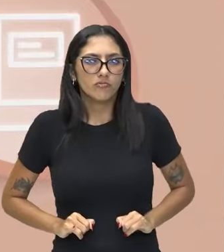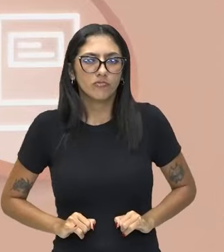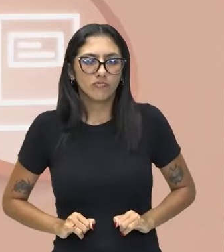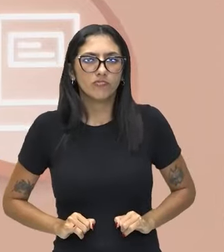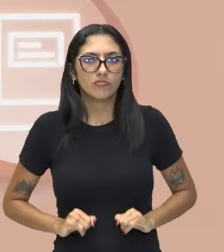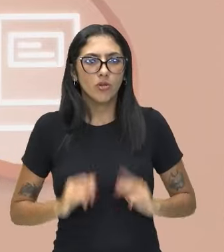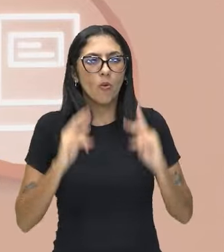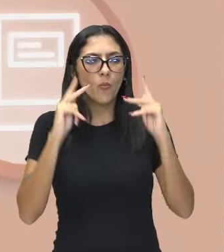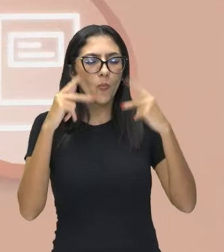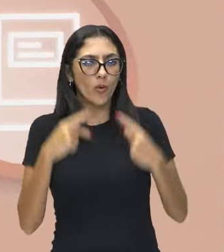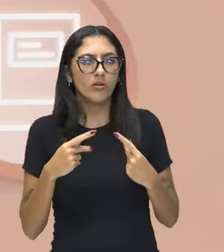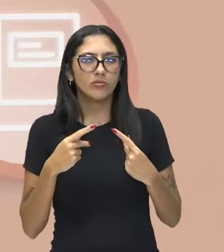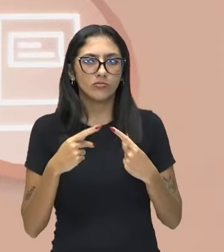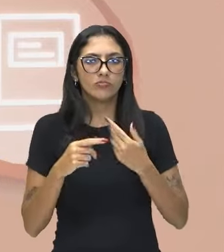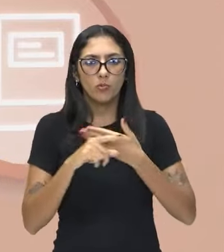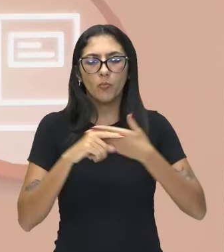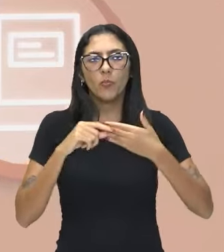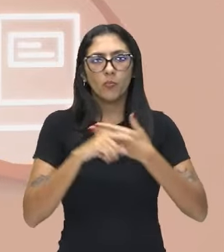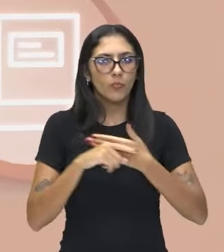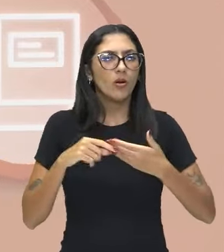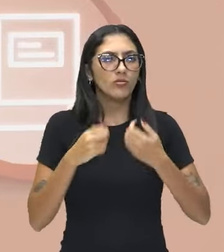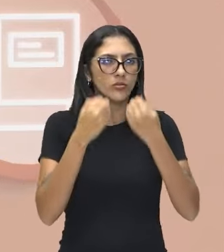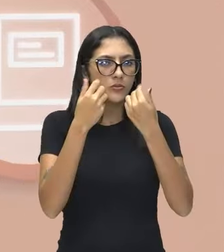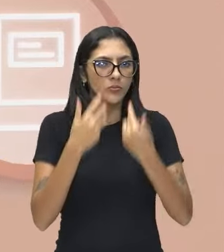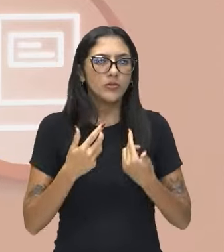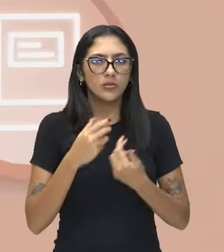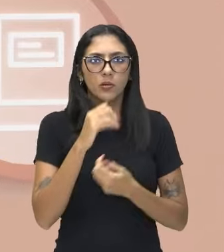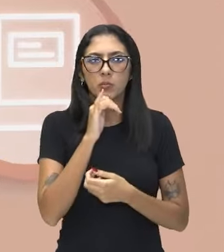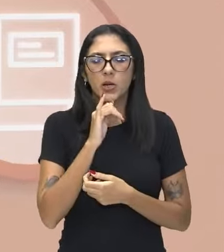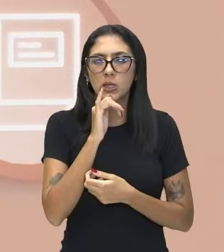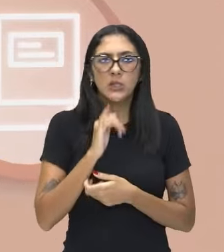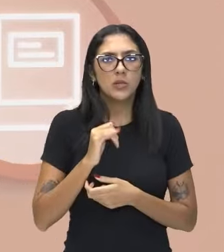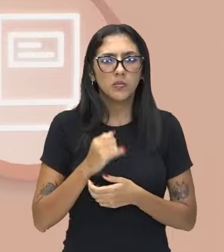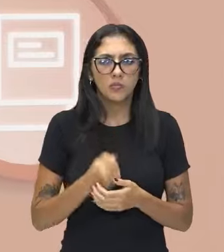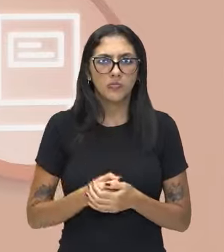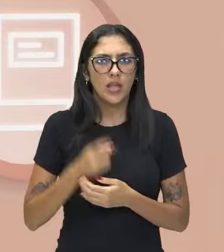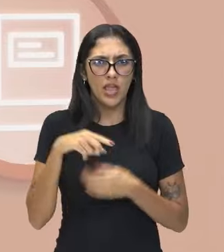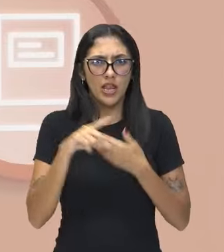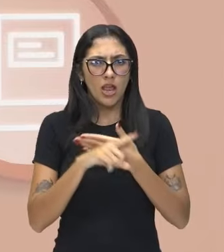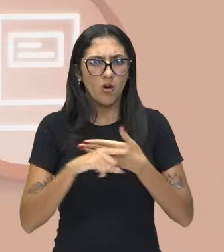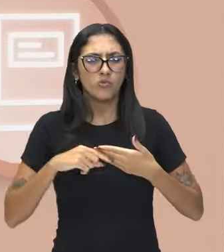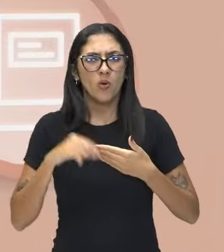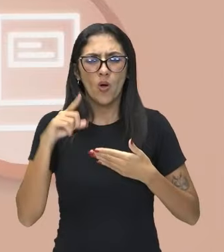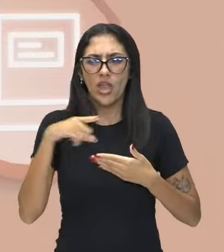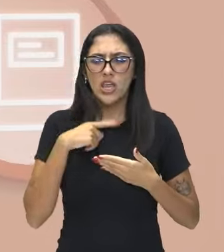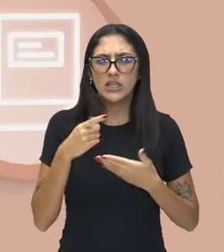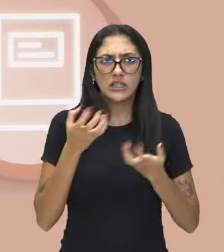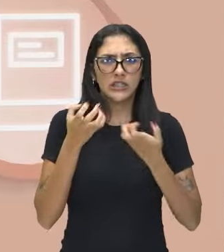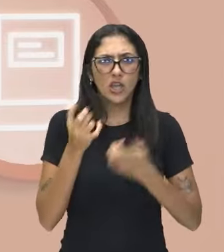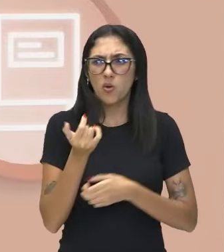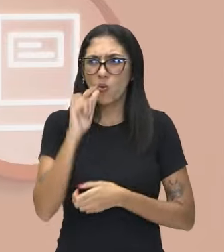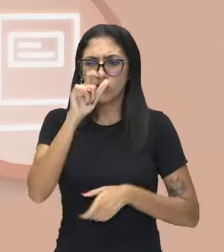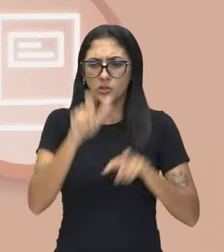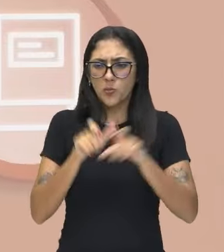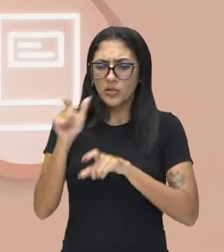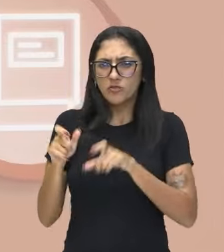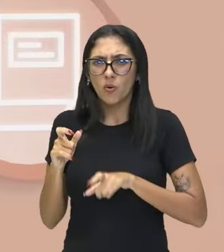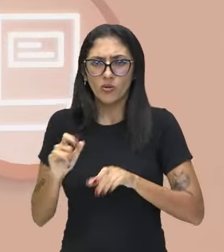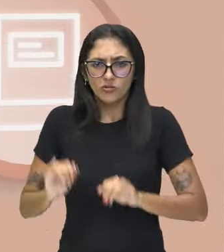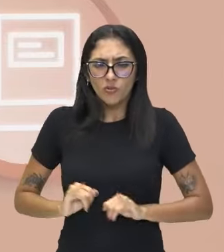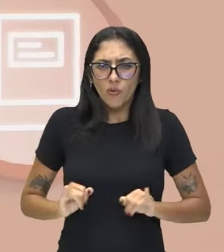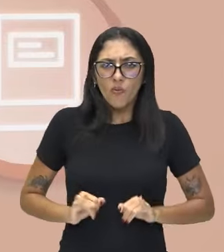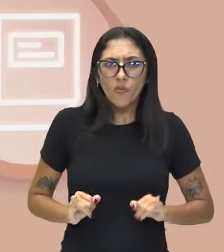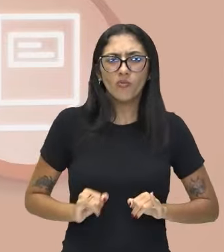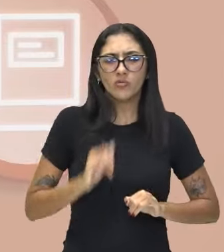O Nietzsche vai dizer, eu desejo a todos os meus amigos sofrimento. Por quê? É no sofrimento que eu vou me construir. É no